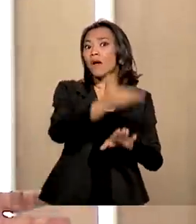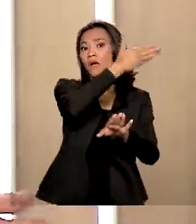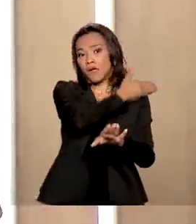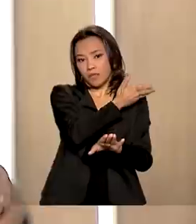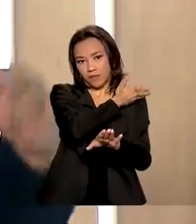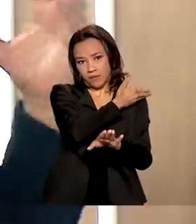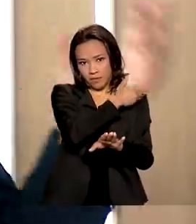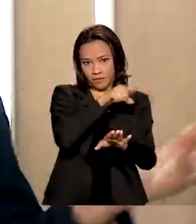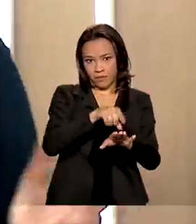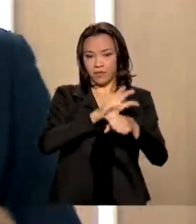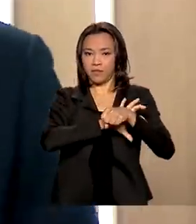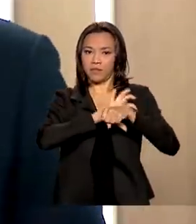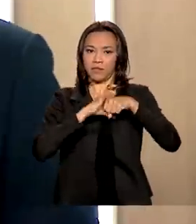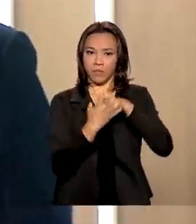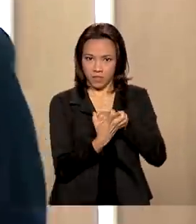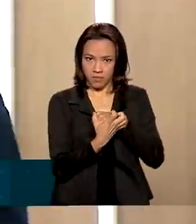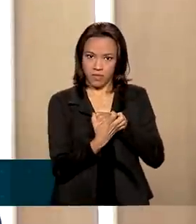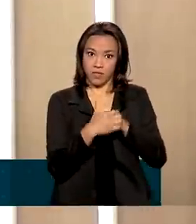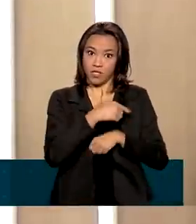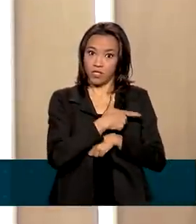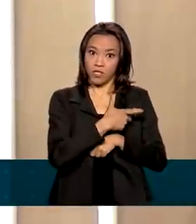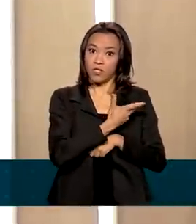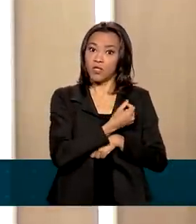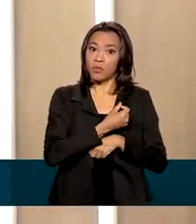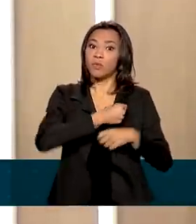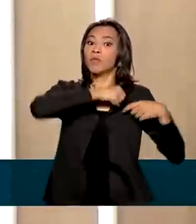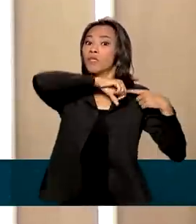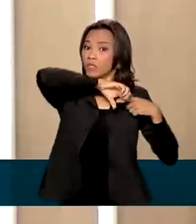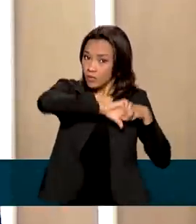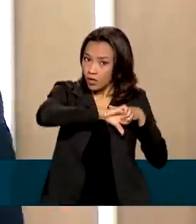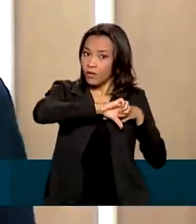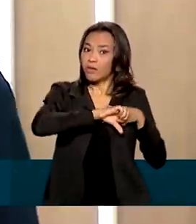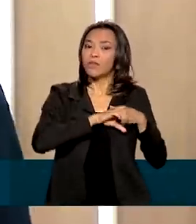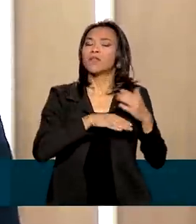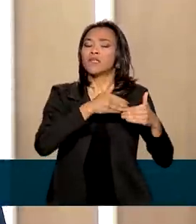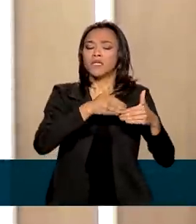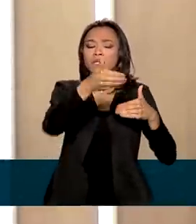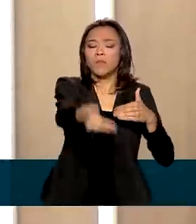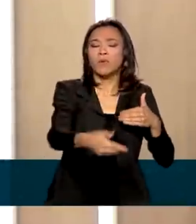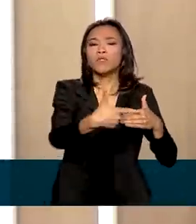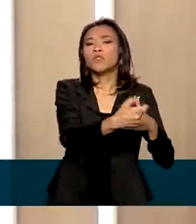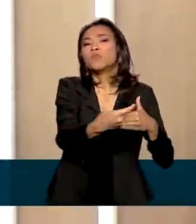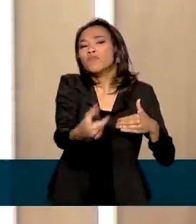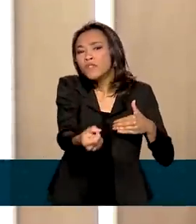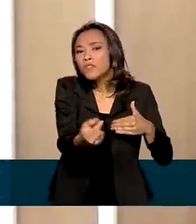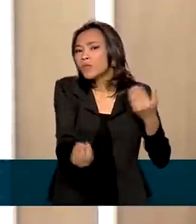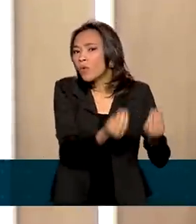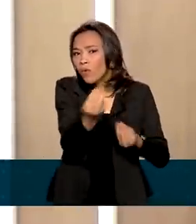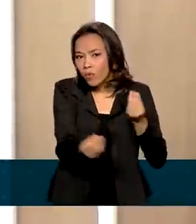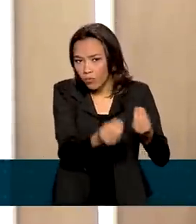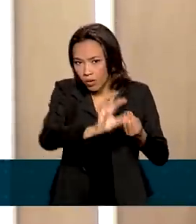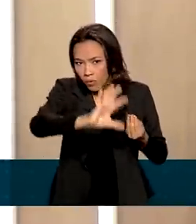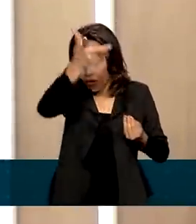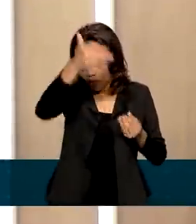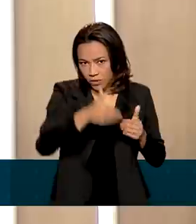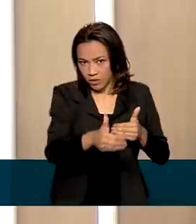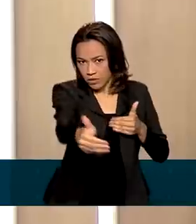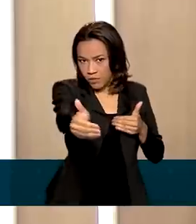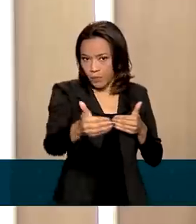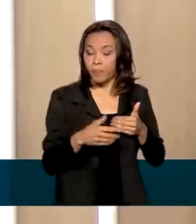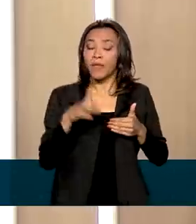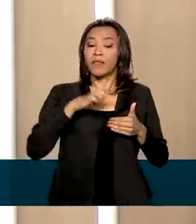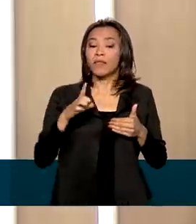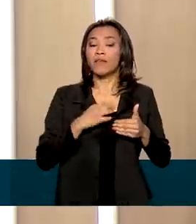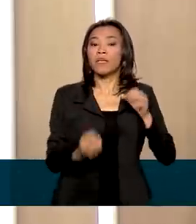dados são pré-pandemia de 2019. E aí ficaria a pergunta, como é que ficou a situação em 2020? Ora, em 2020, nós tivemos a criação de